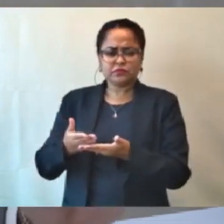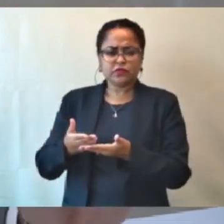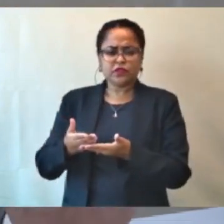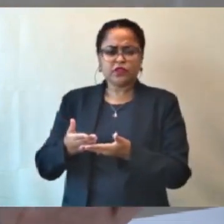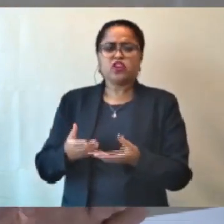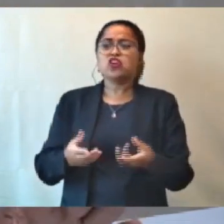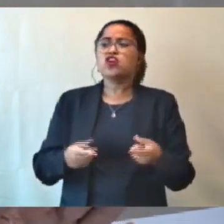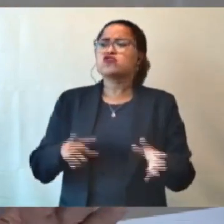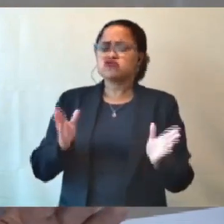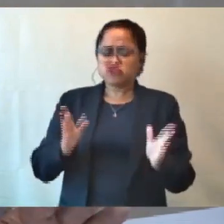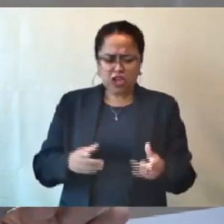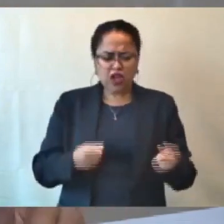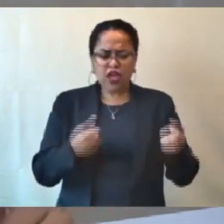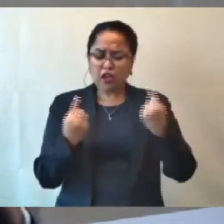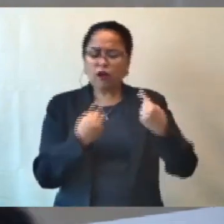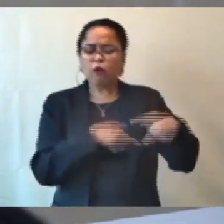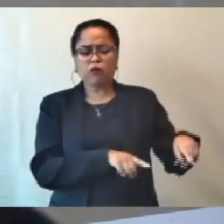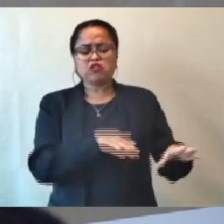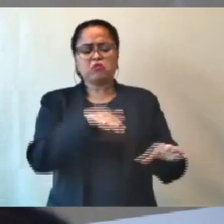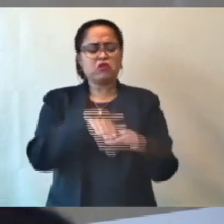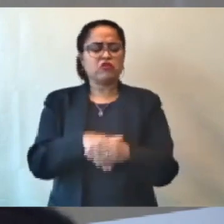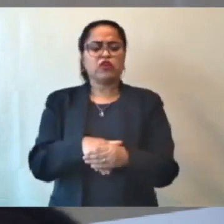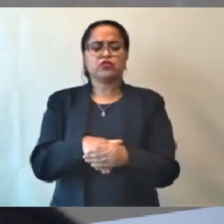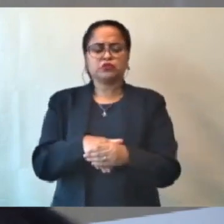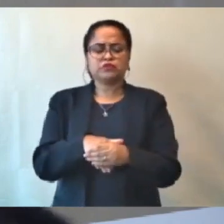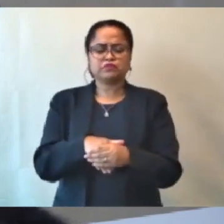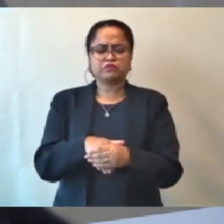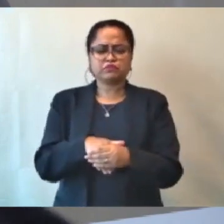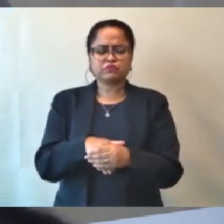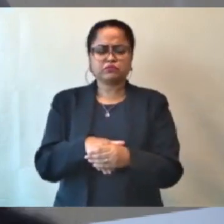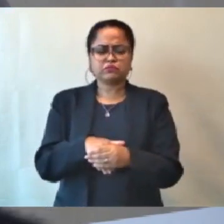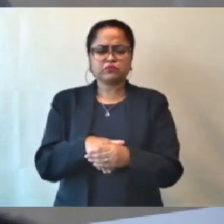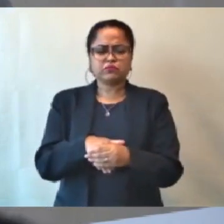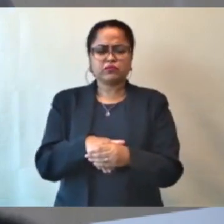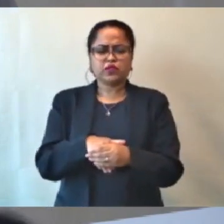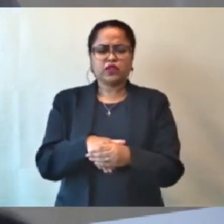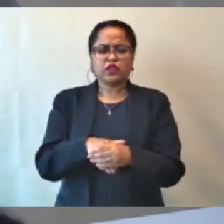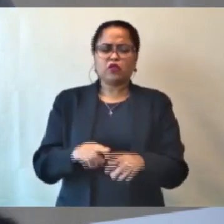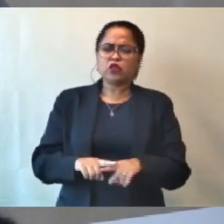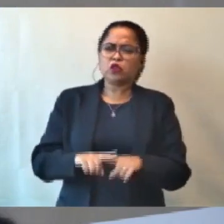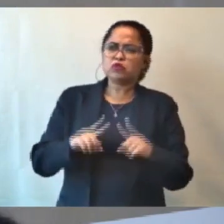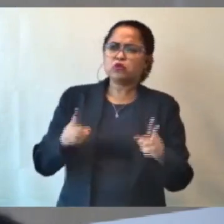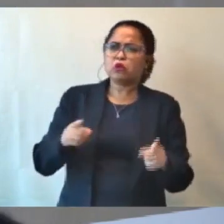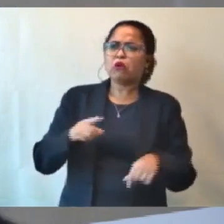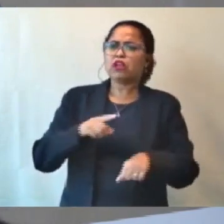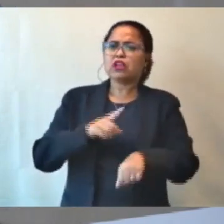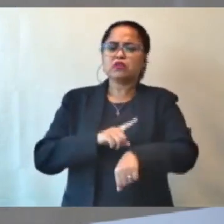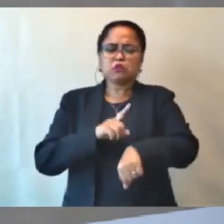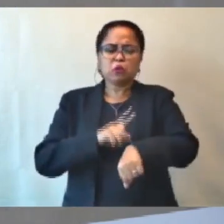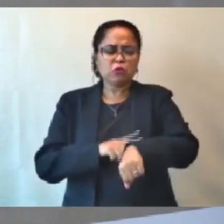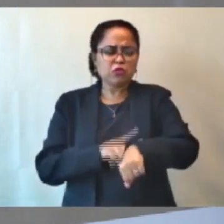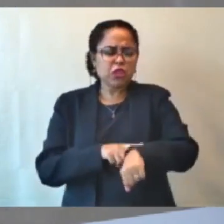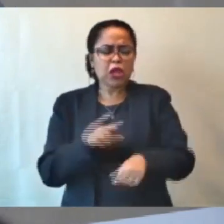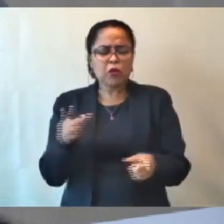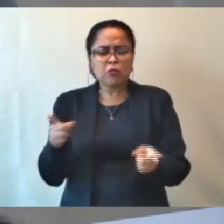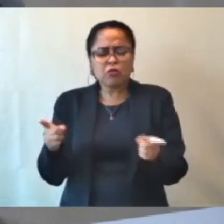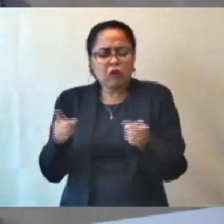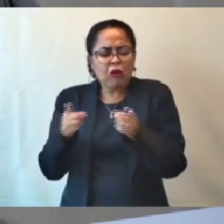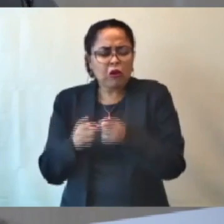O meu voto já é contra. Eu não estou aqui para mandar na comissão, mas eu acho que o tempo é curto. Não estou aqui para defender governo,